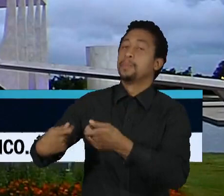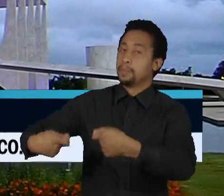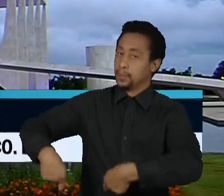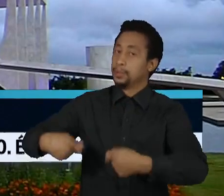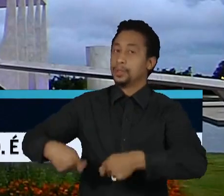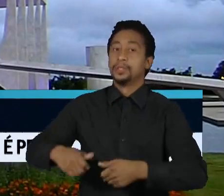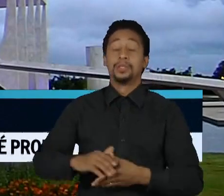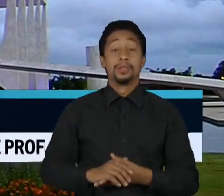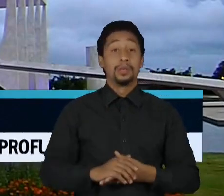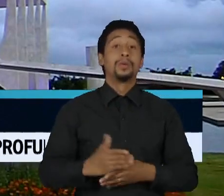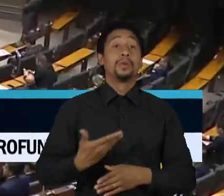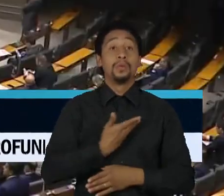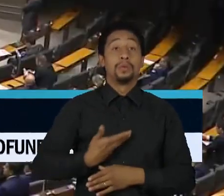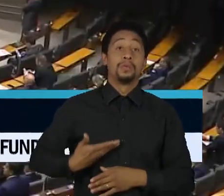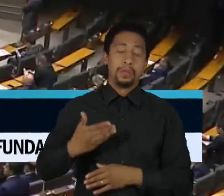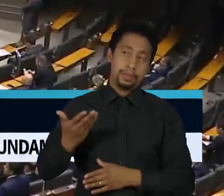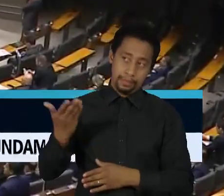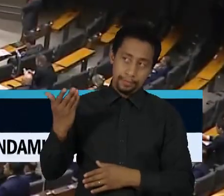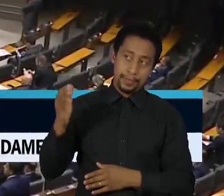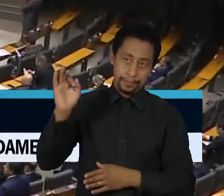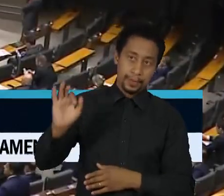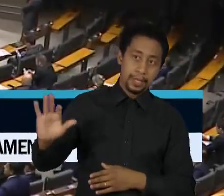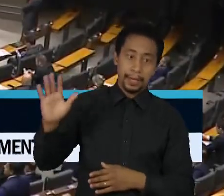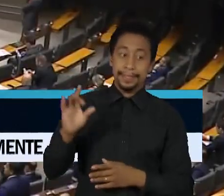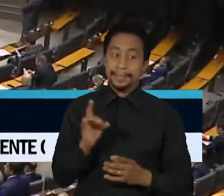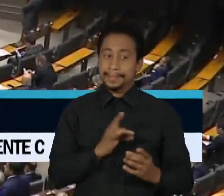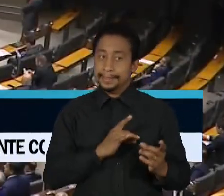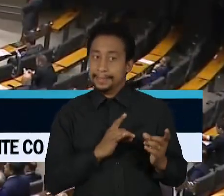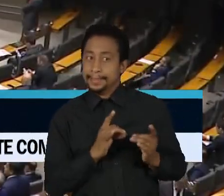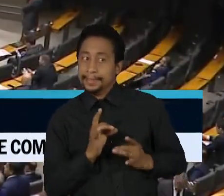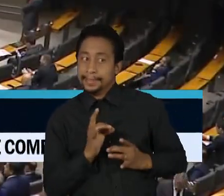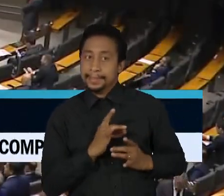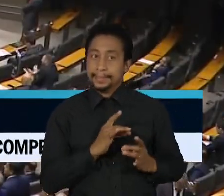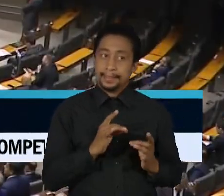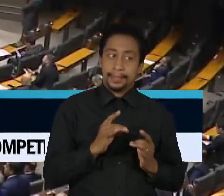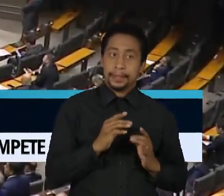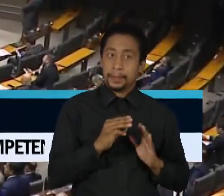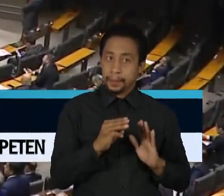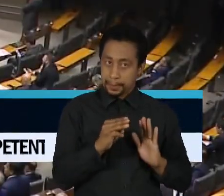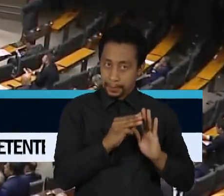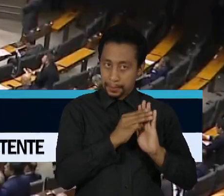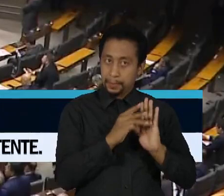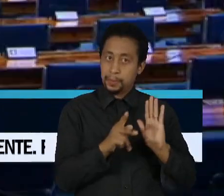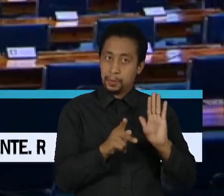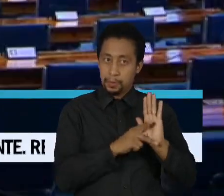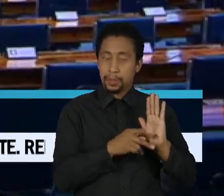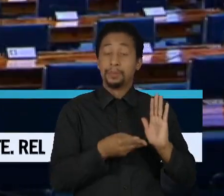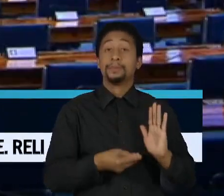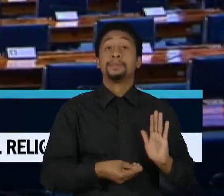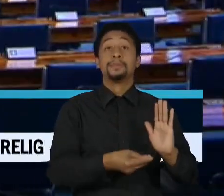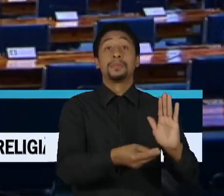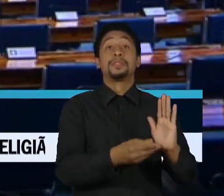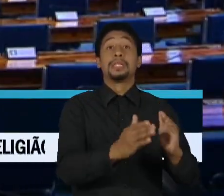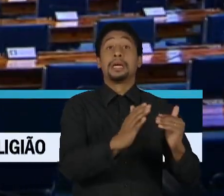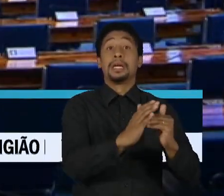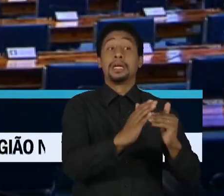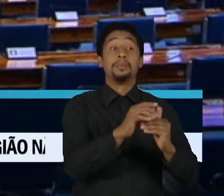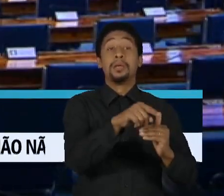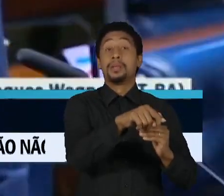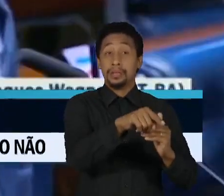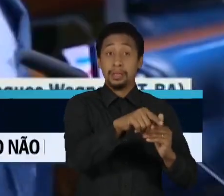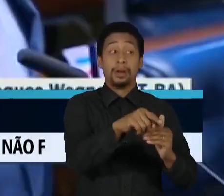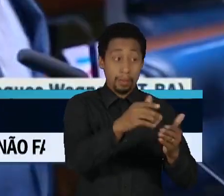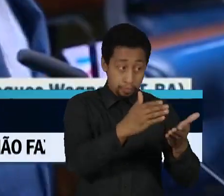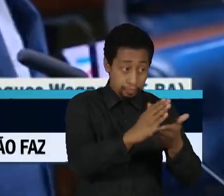começou o dia com o temor de que a aprovação do relatório da MP na Câmara dos Deputados fosse barrada no